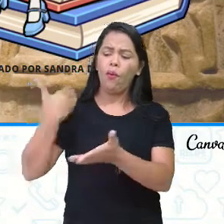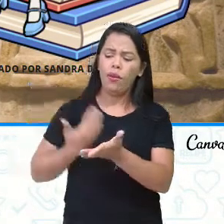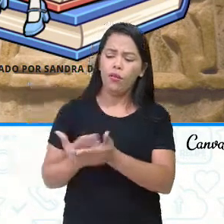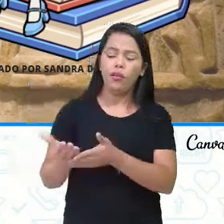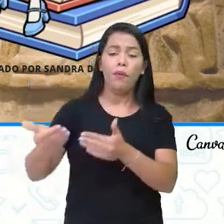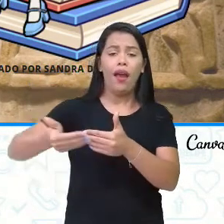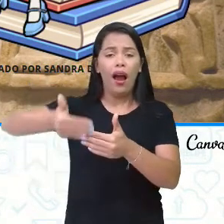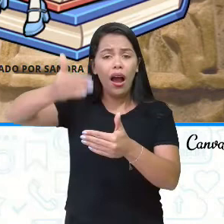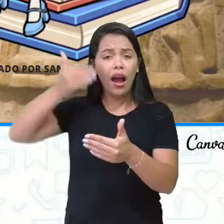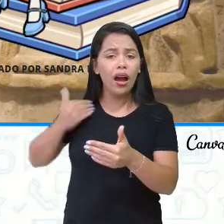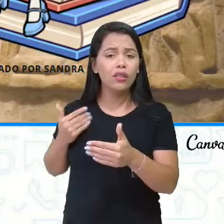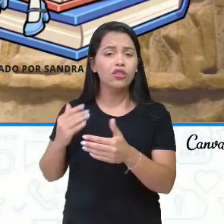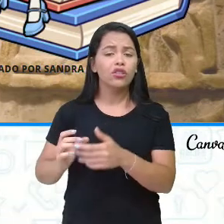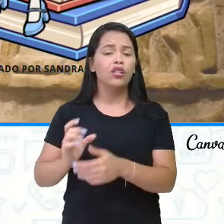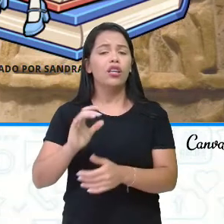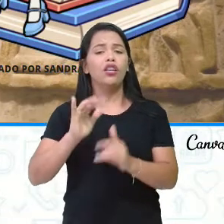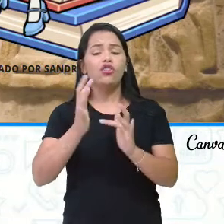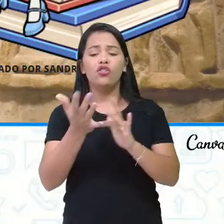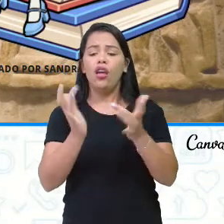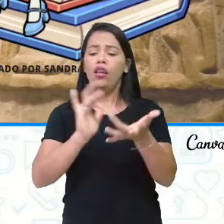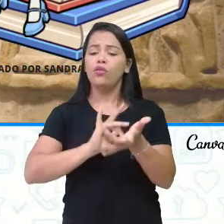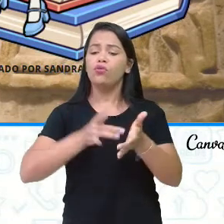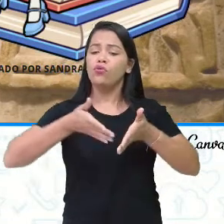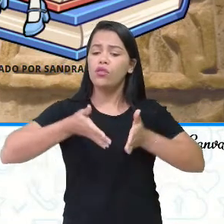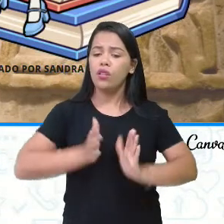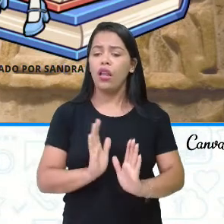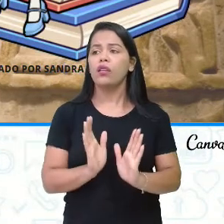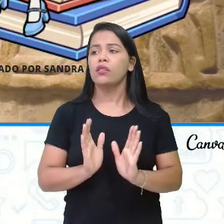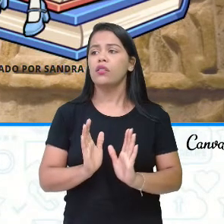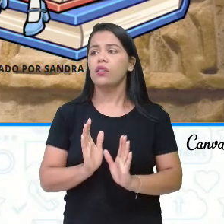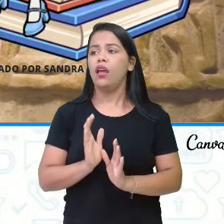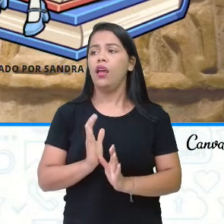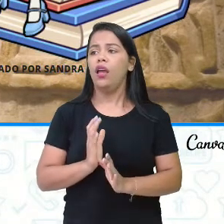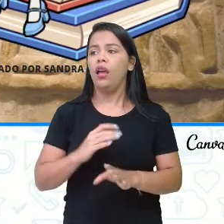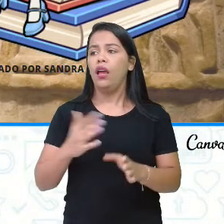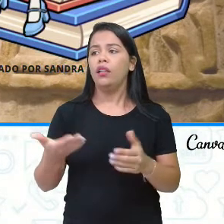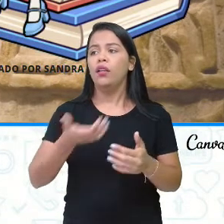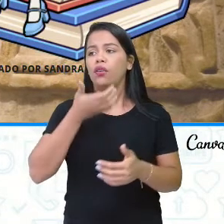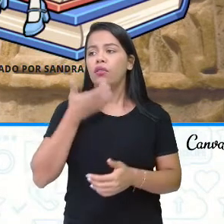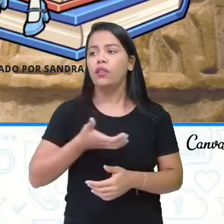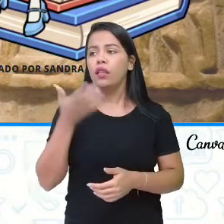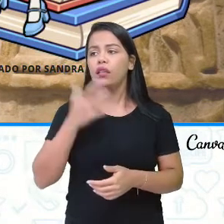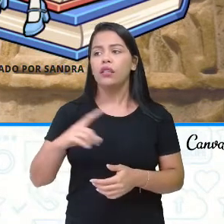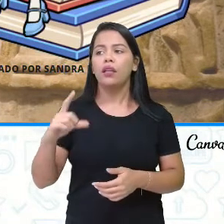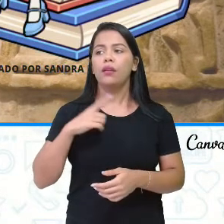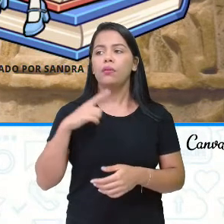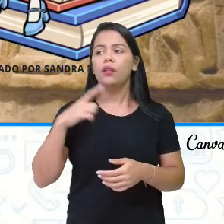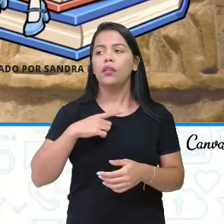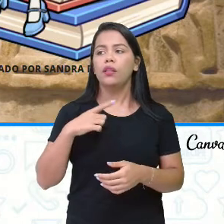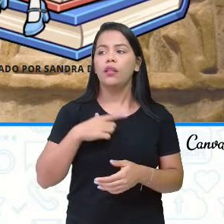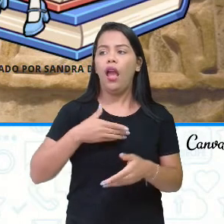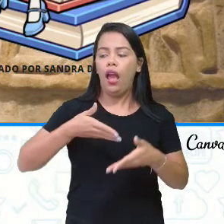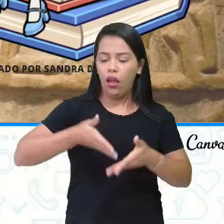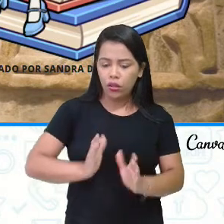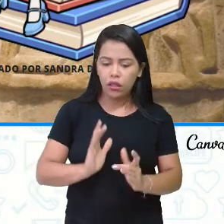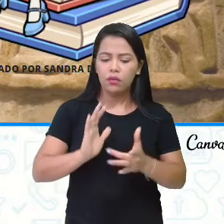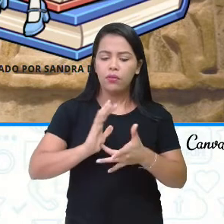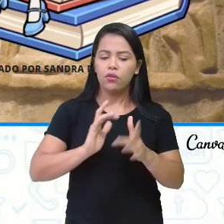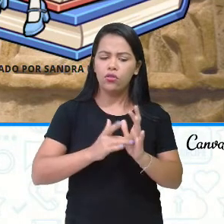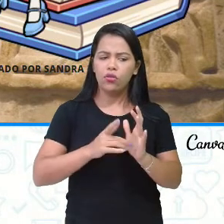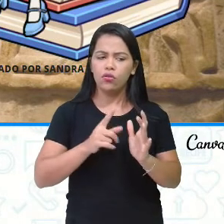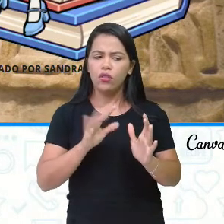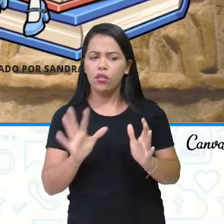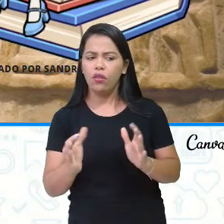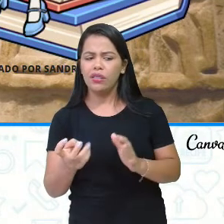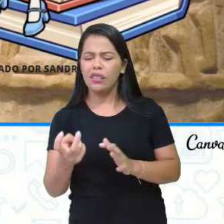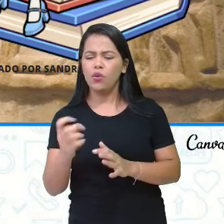nascimento de Jesus, né? A gente vai comemorar o nascimento dele agora, em dezembro. Então, 50 mil anos é muito tempo atrás.